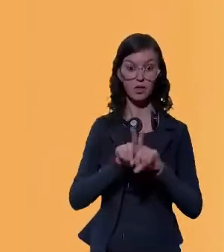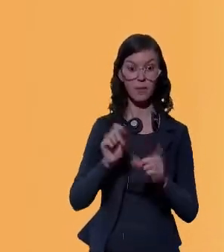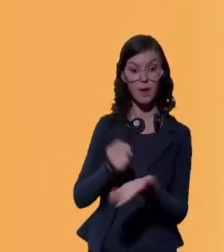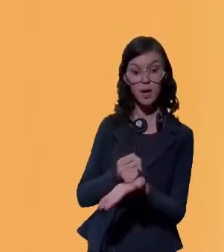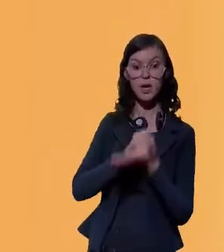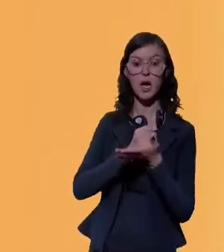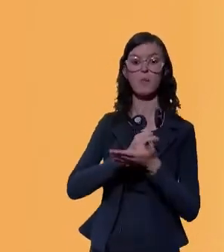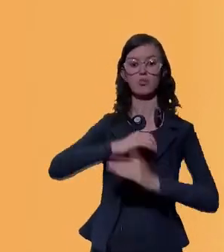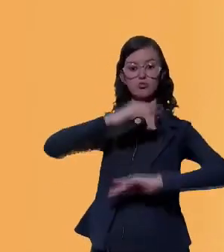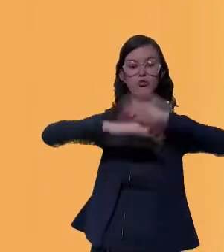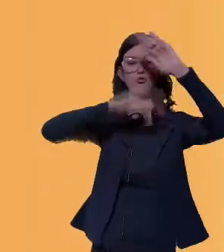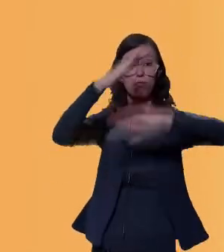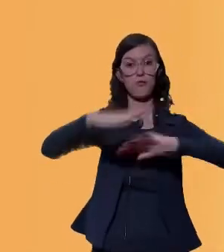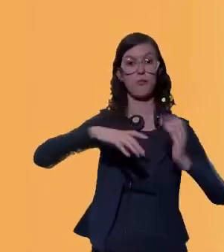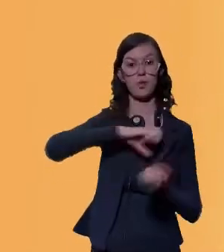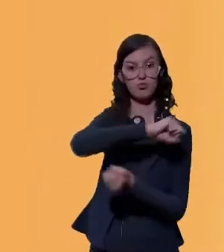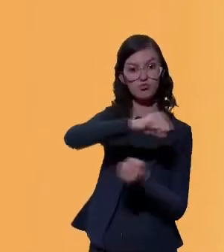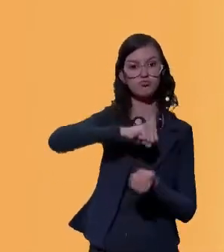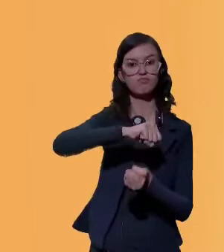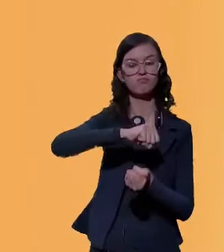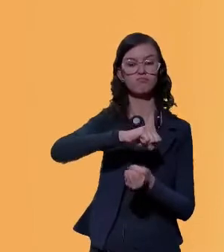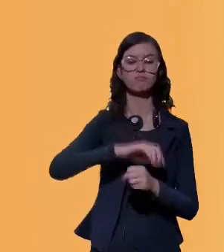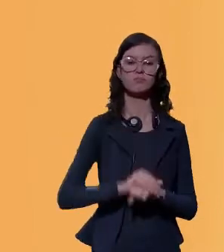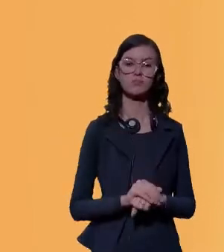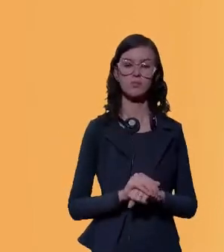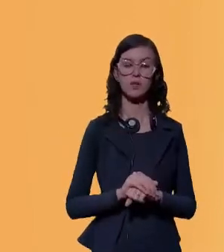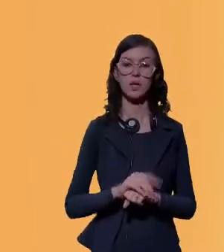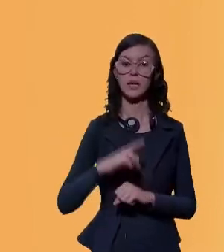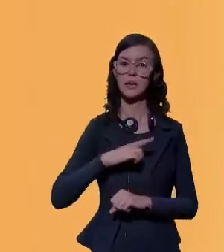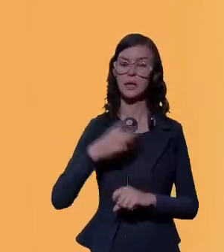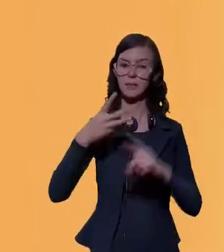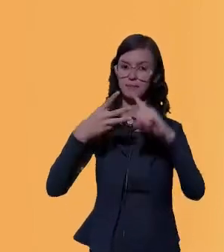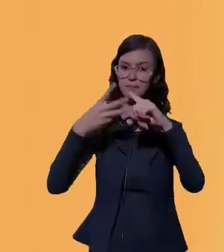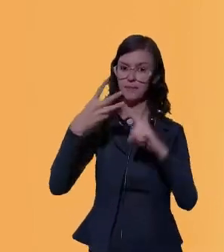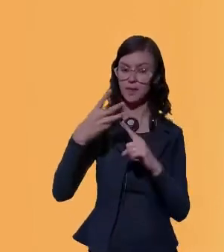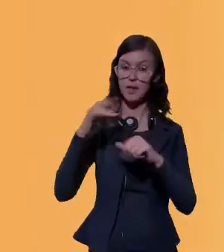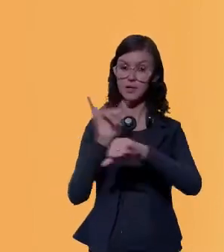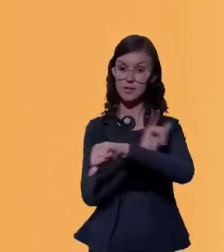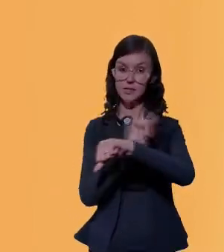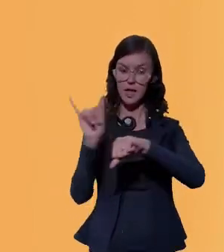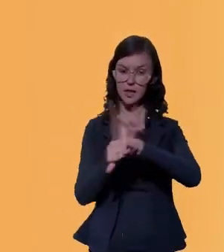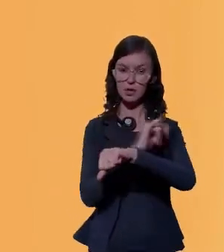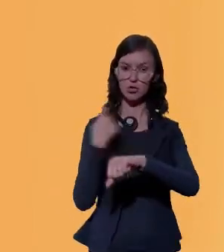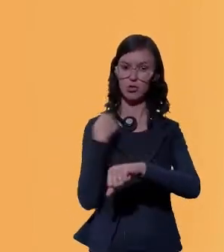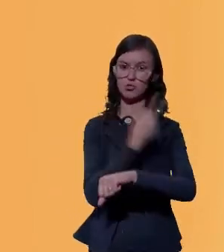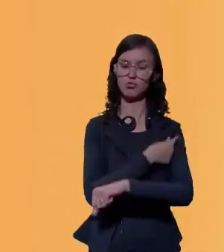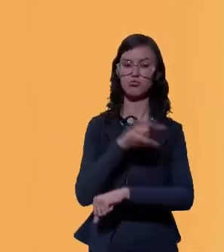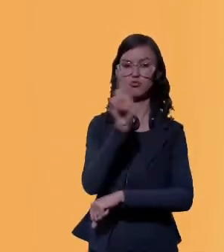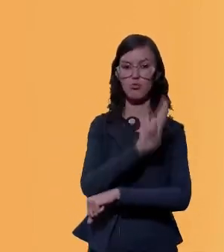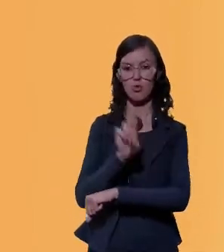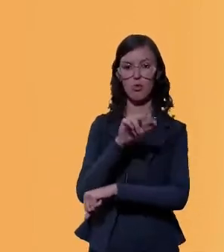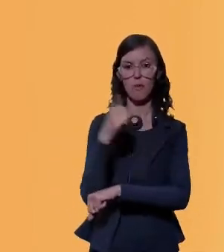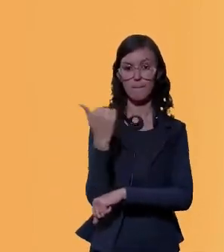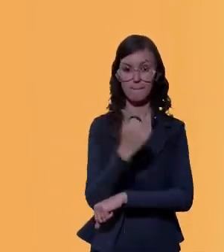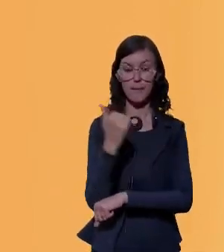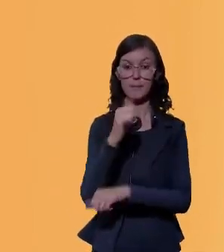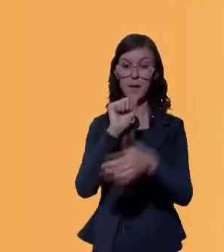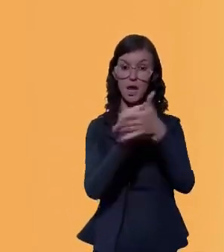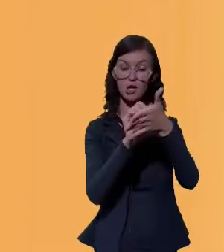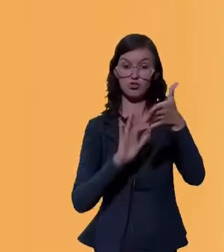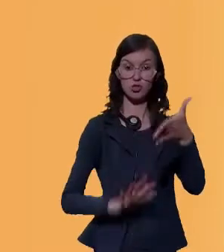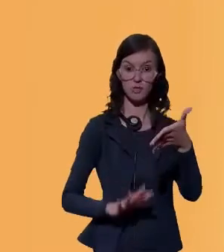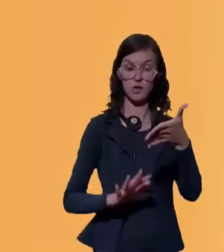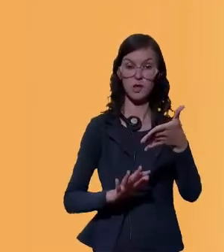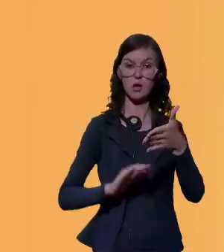objetivos de desenvolvimento sustentável. Foram três estratégias, a primeira, no caso, de atividades